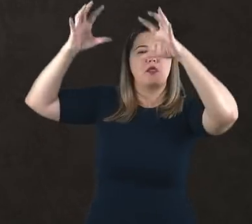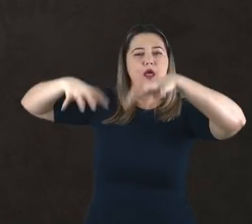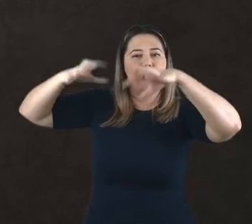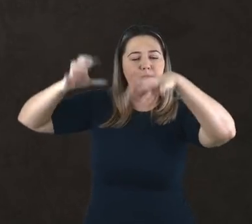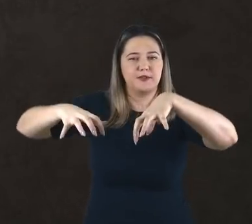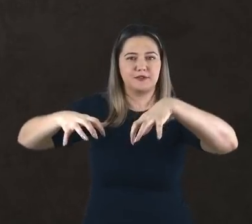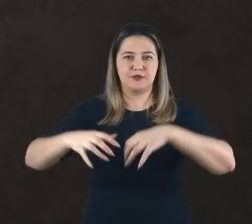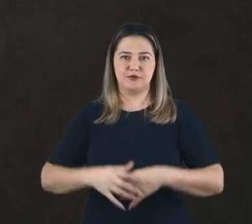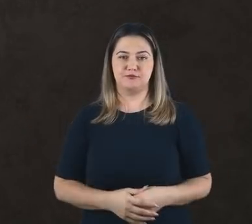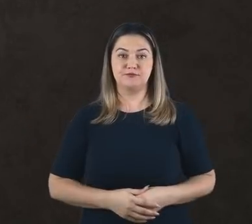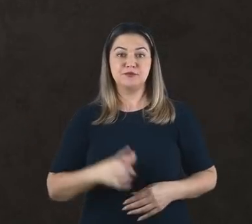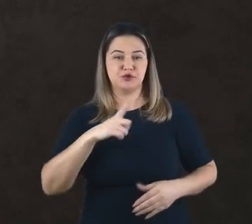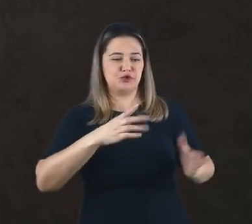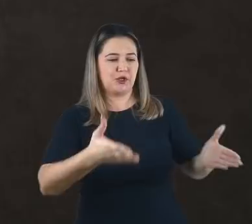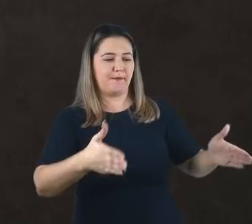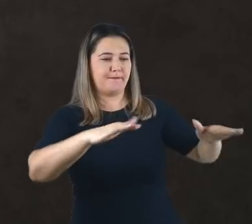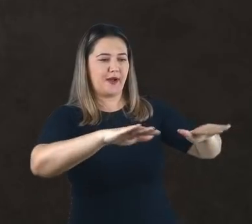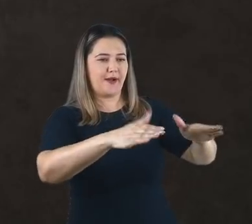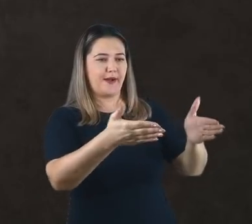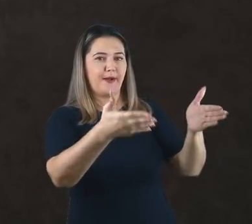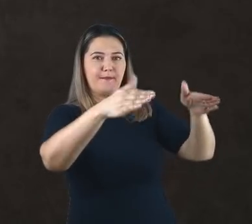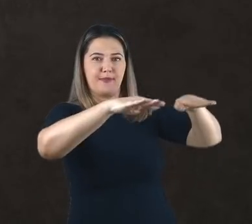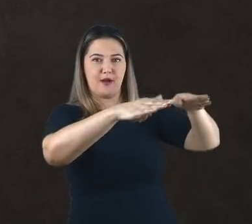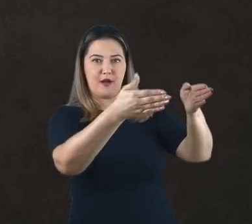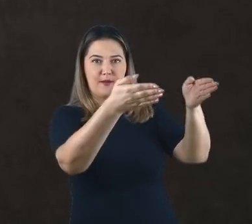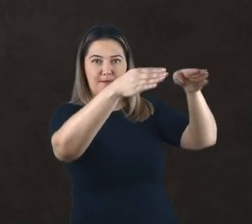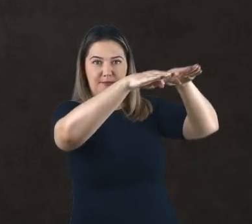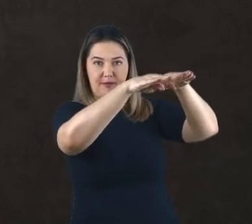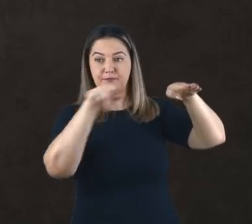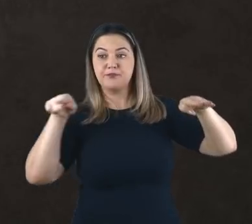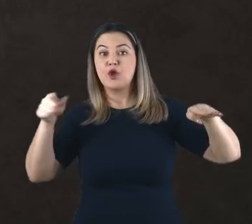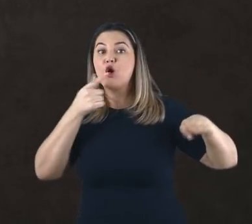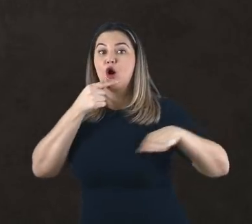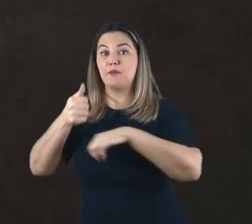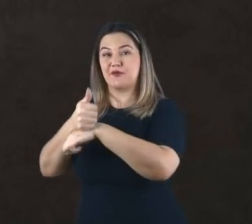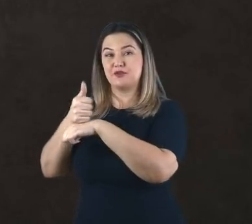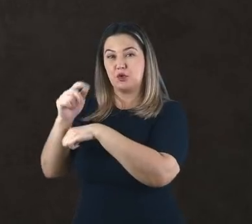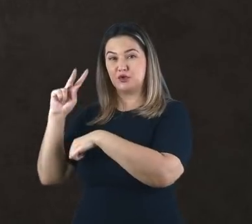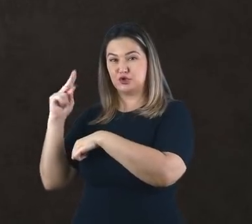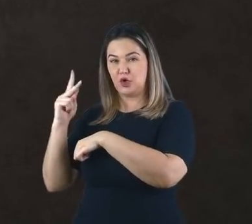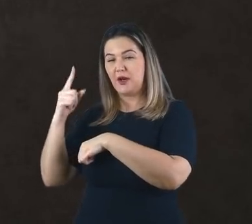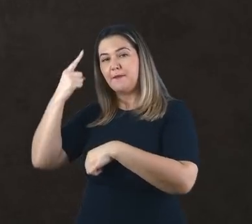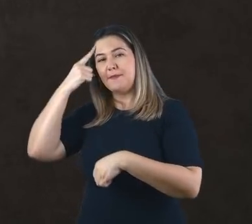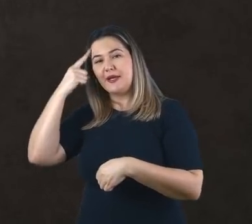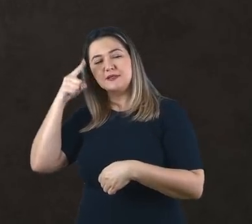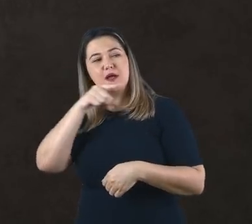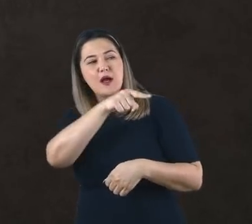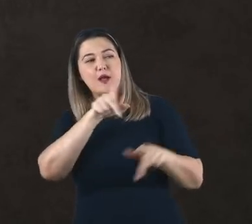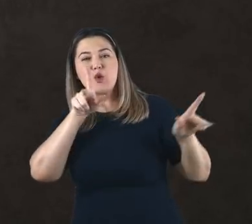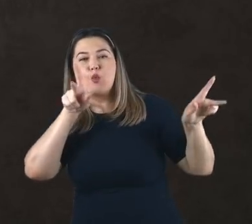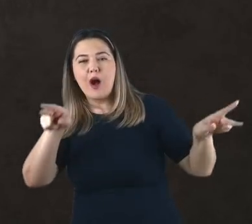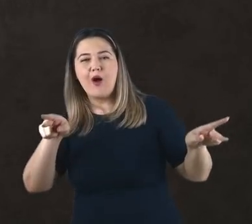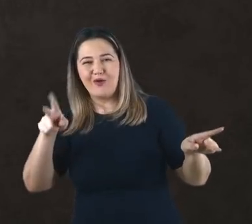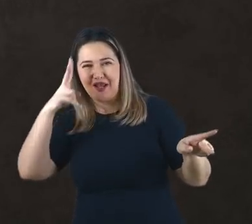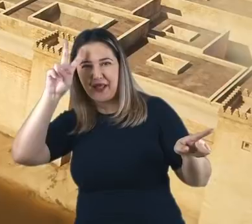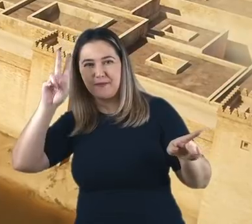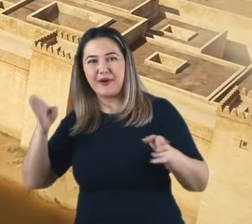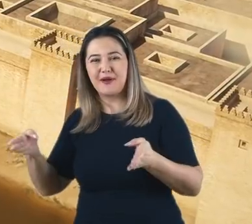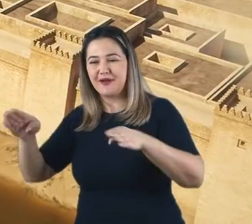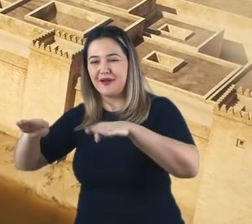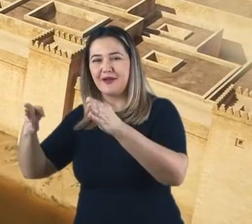templo, perto do famoso Ziggurat, é descrito por Heródoto como o modelo da antiga torre de Babel.